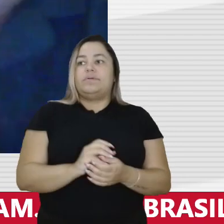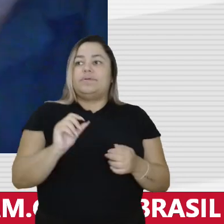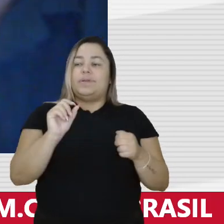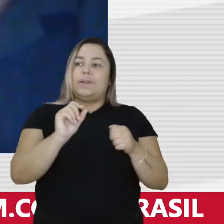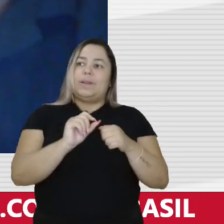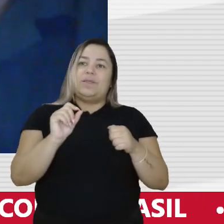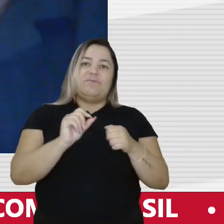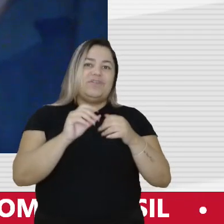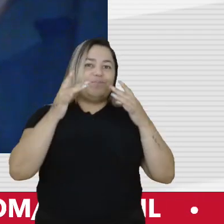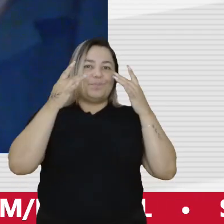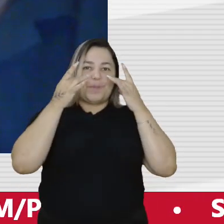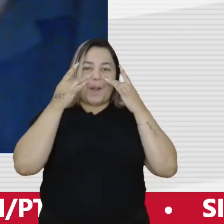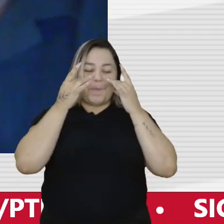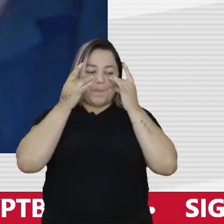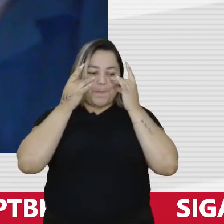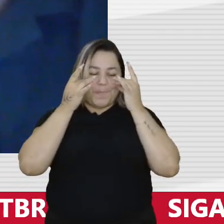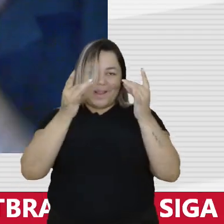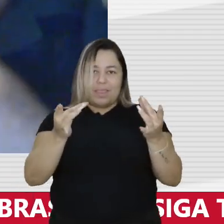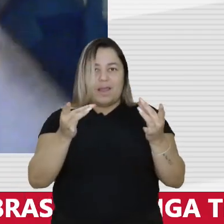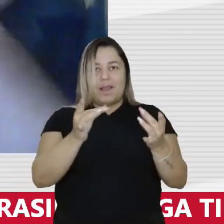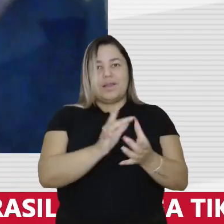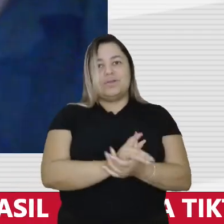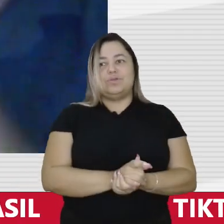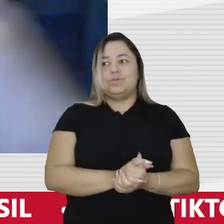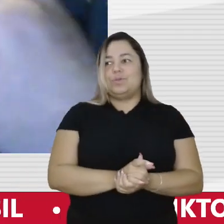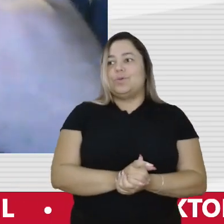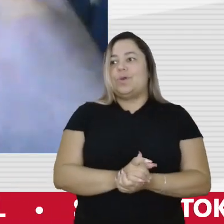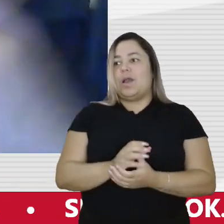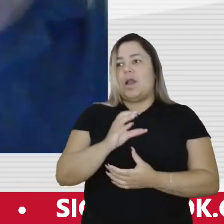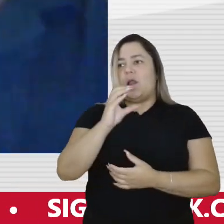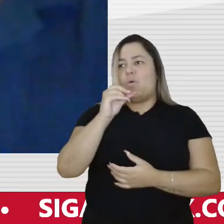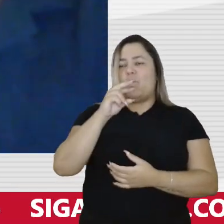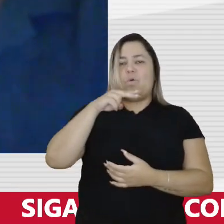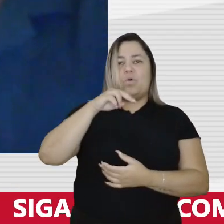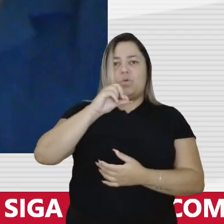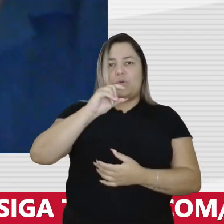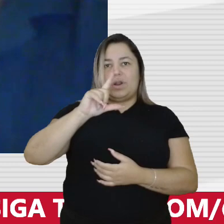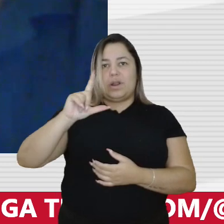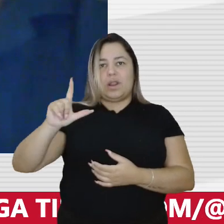homenagem ao coronel rússio um torturador.